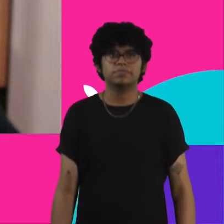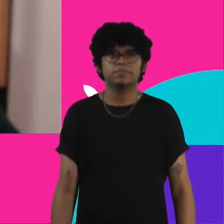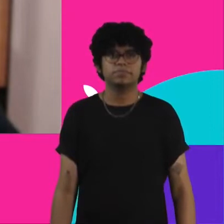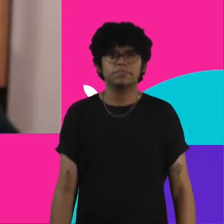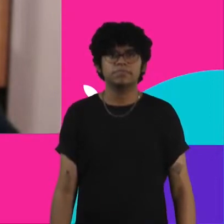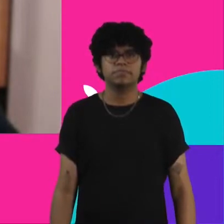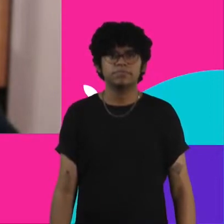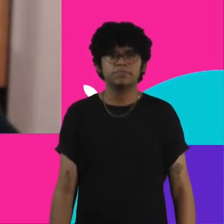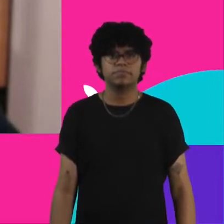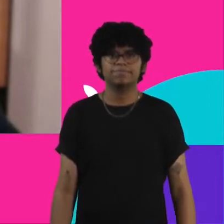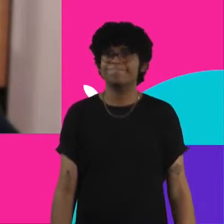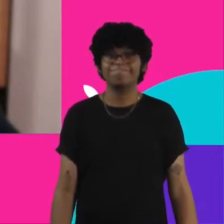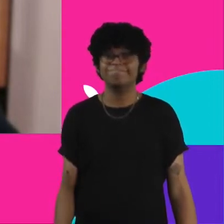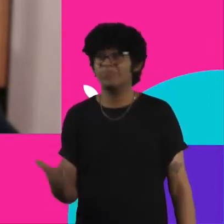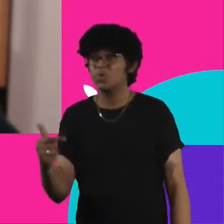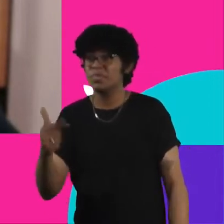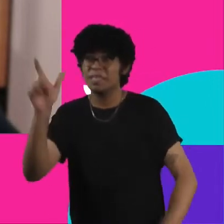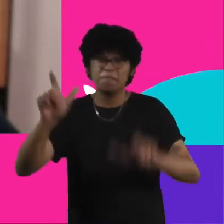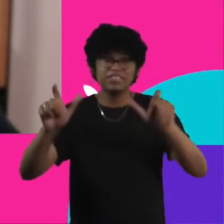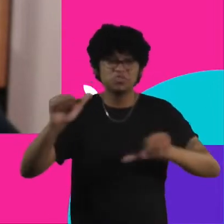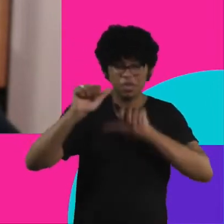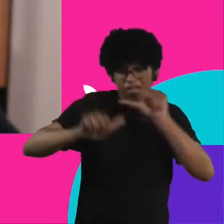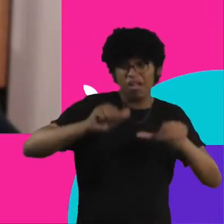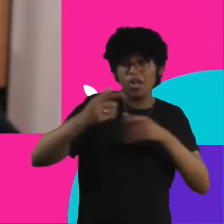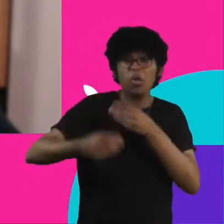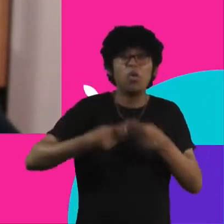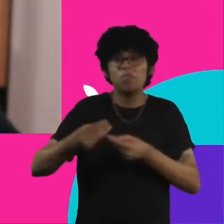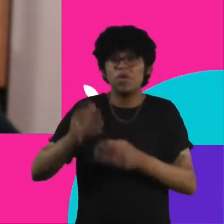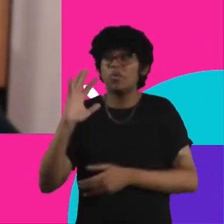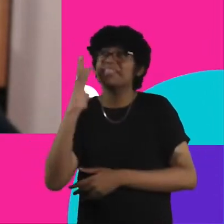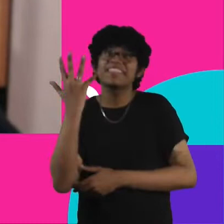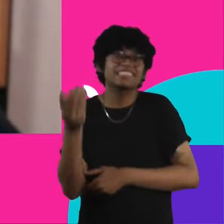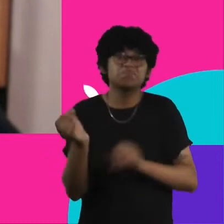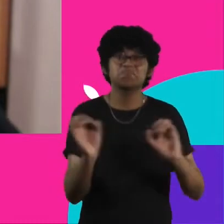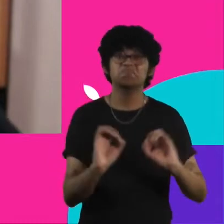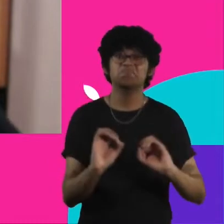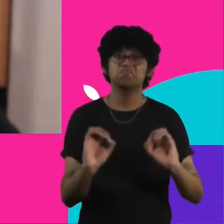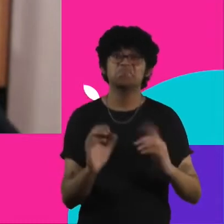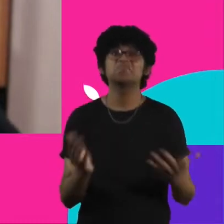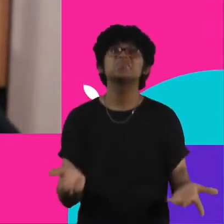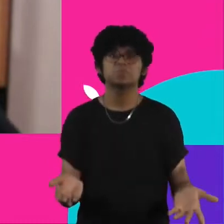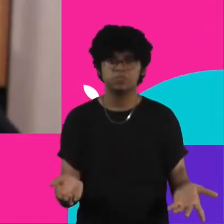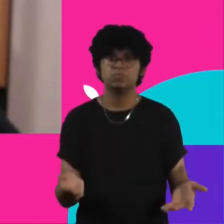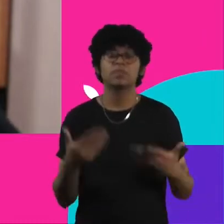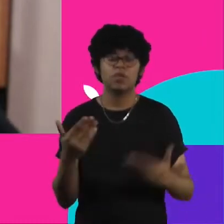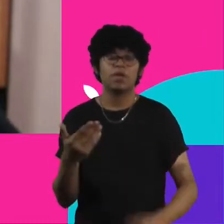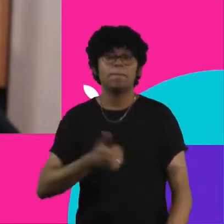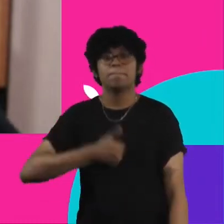não há transformação, sem as pessoas, nada acontece. Então, uma primeira história,